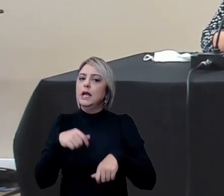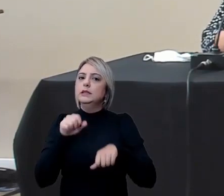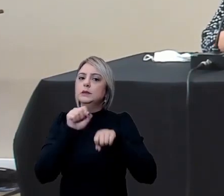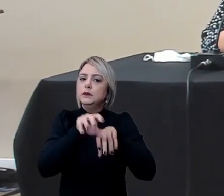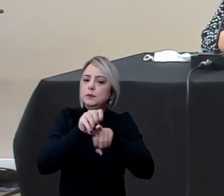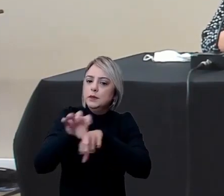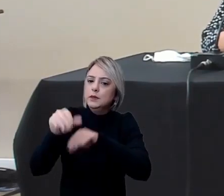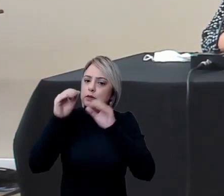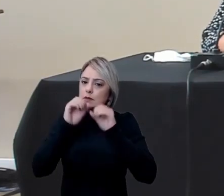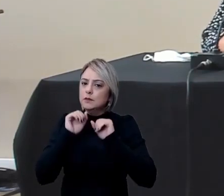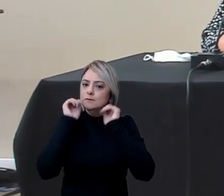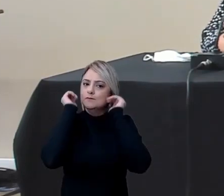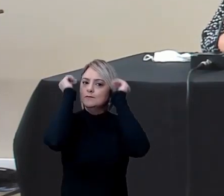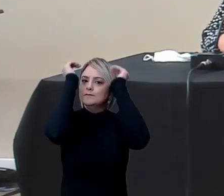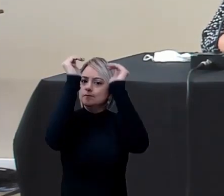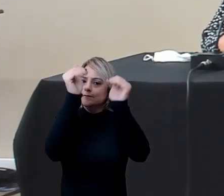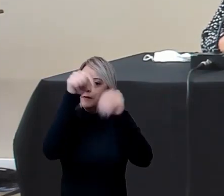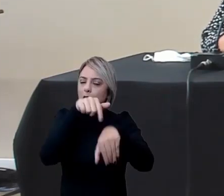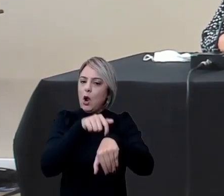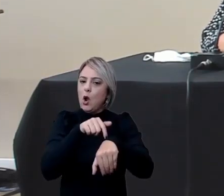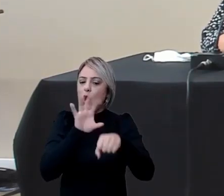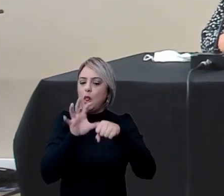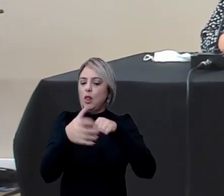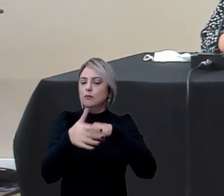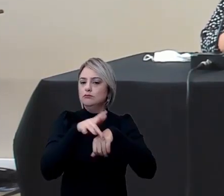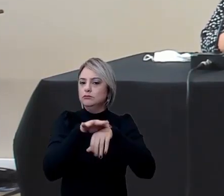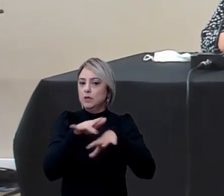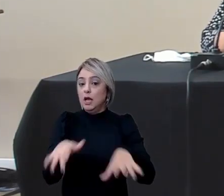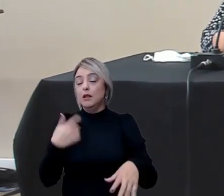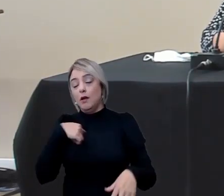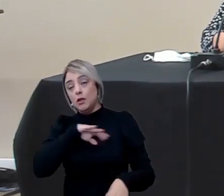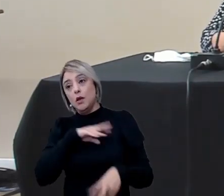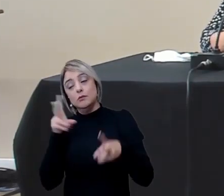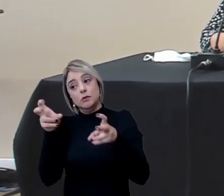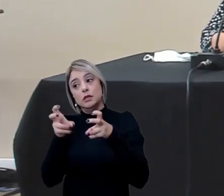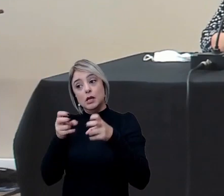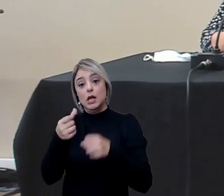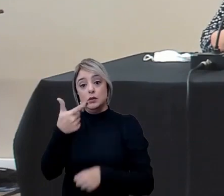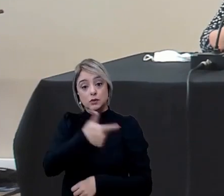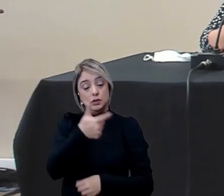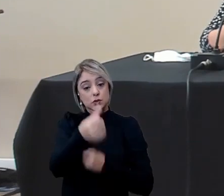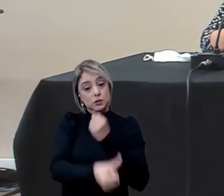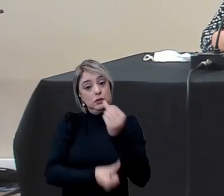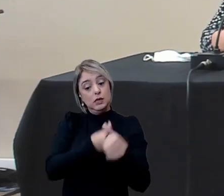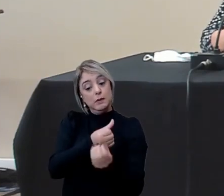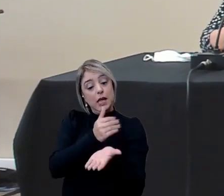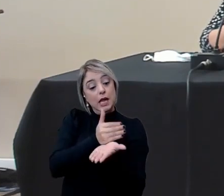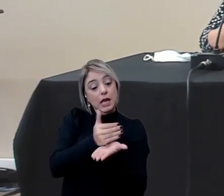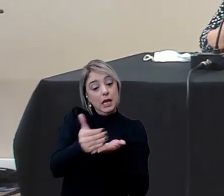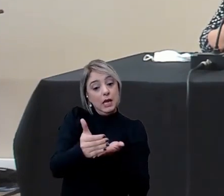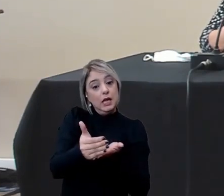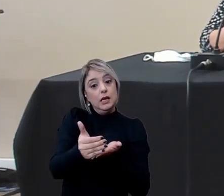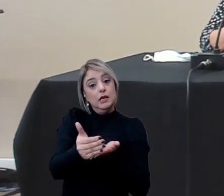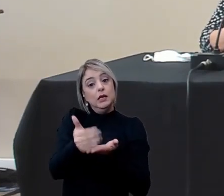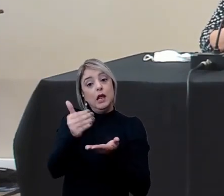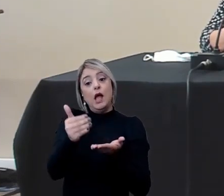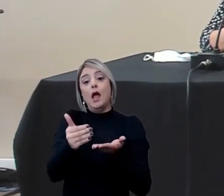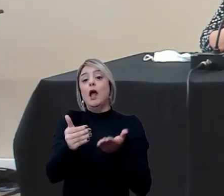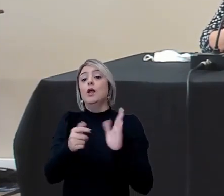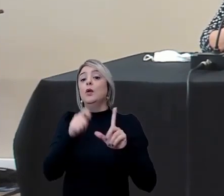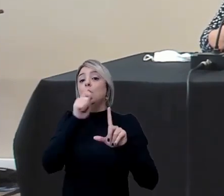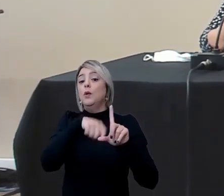remota no ensino superior nesse período então a nossa perspectiva é que nesse segundo semestre a gente inicie conforme o